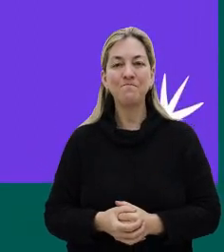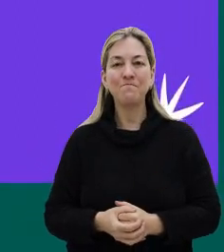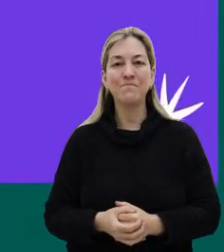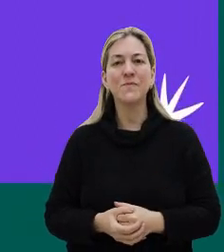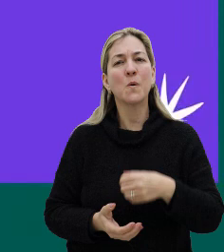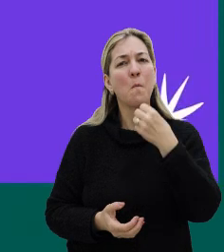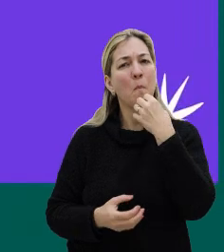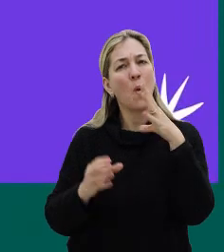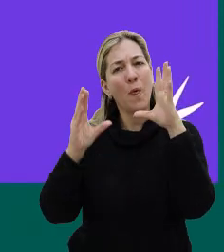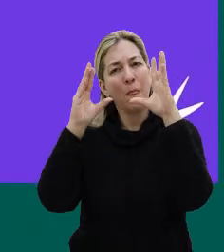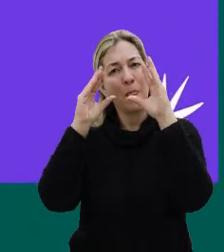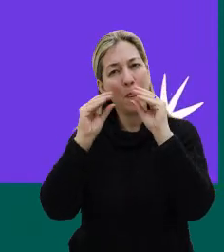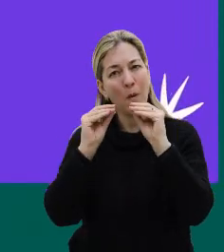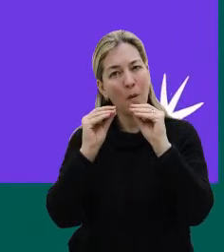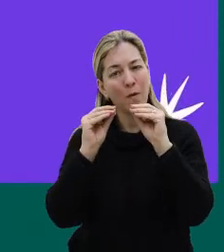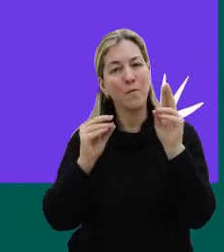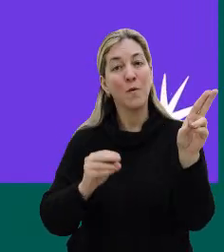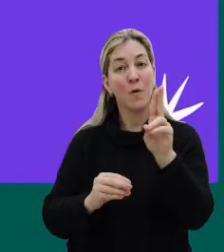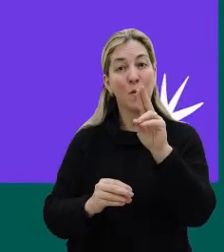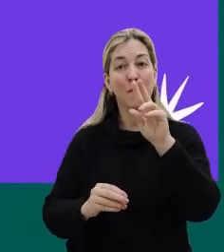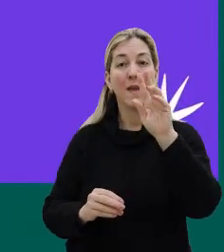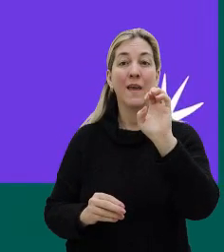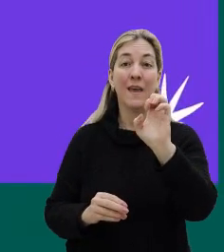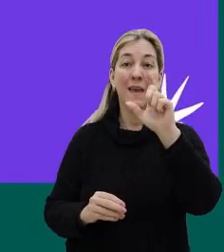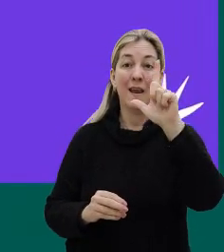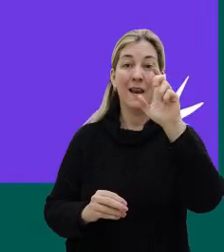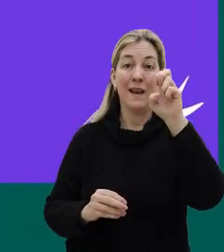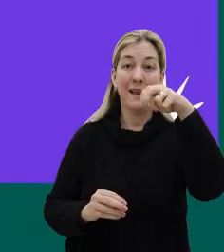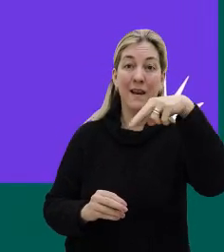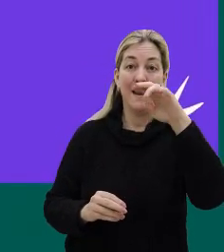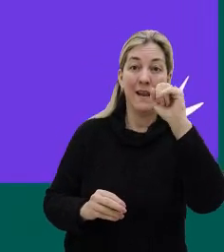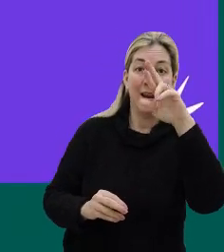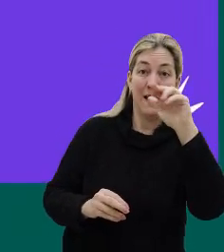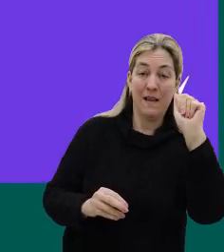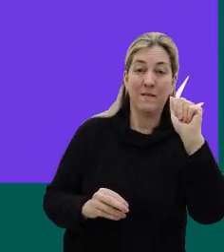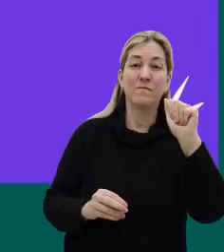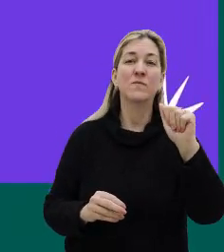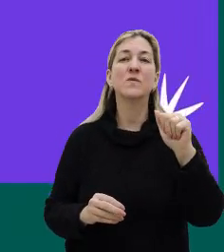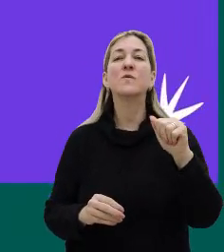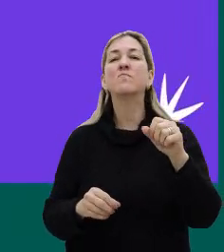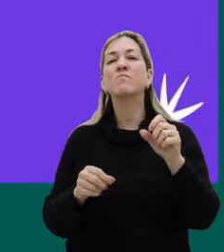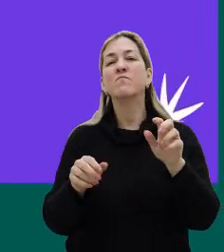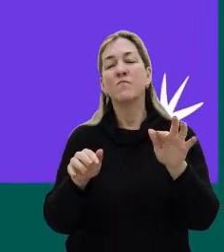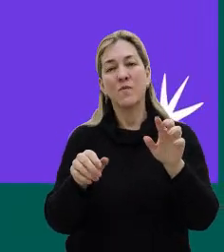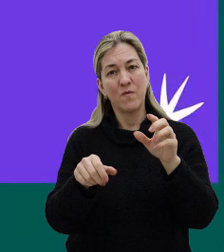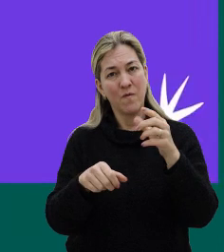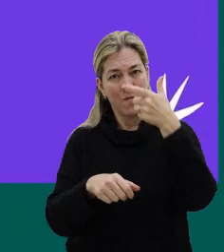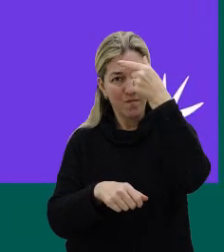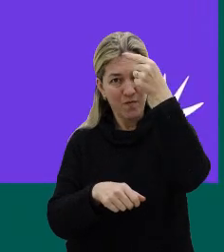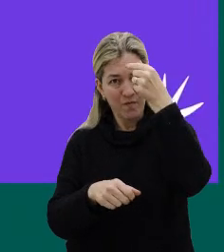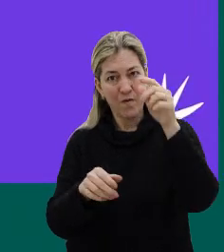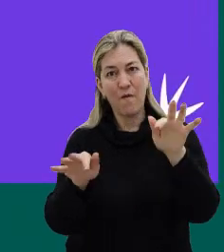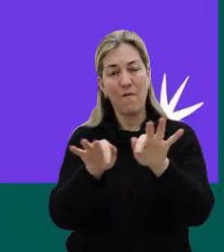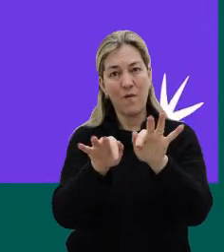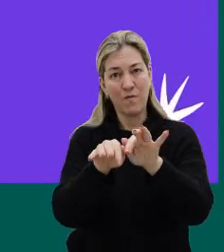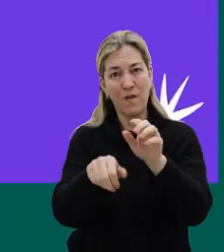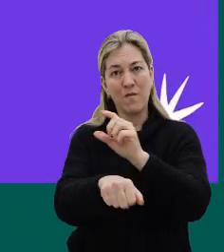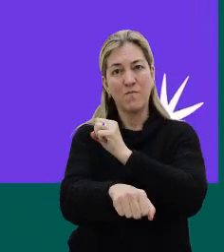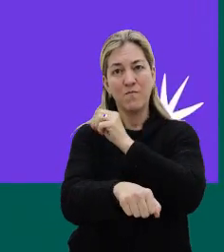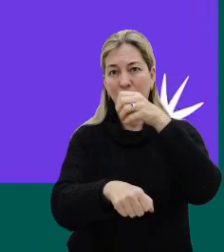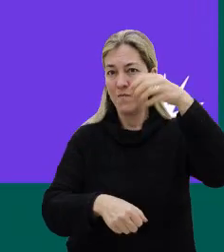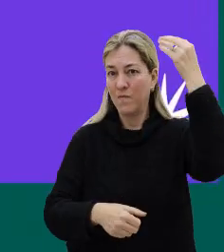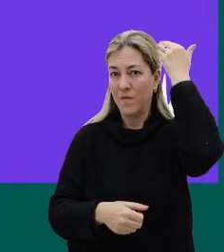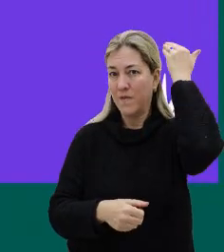Boa noite, meu nome é Elenira, eu sou aluna do curso de psicologia aqui da Fevale e também sou estagiária de